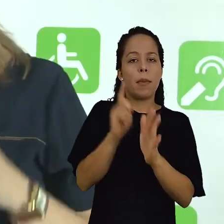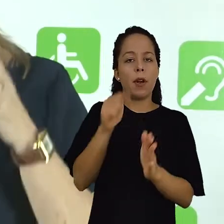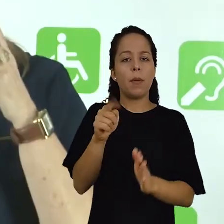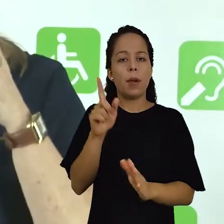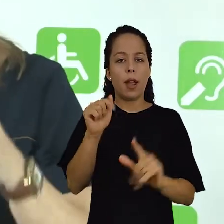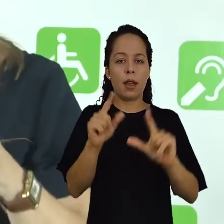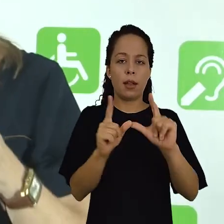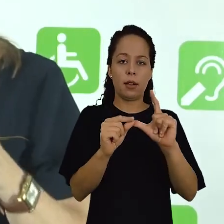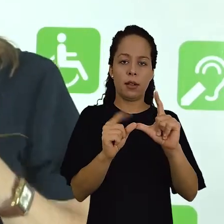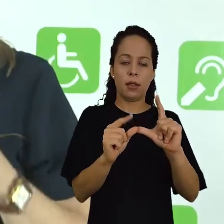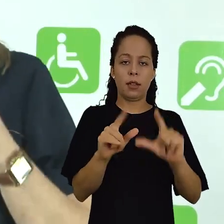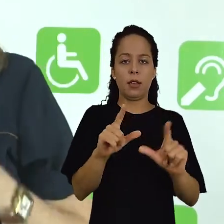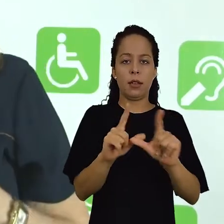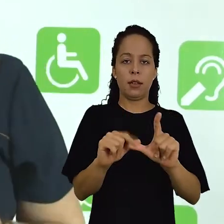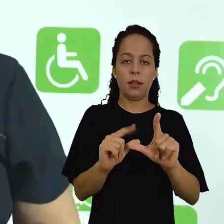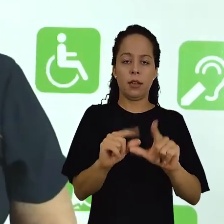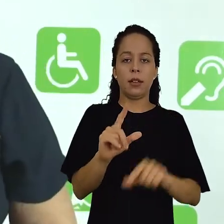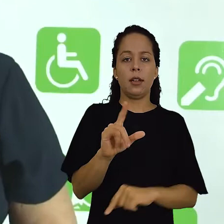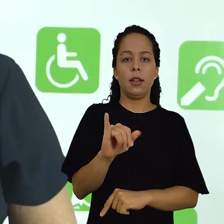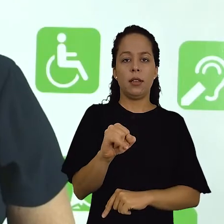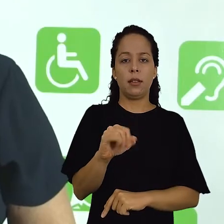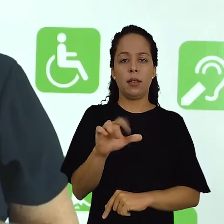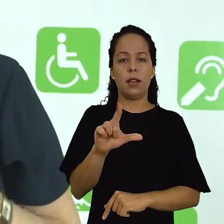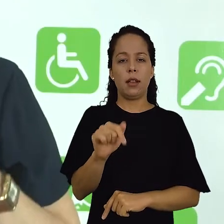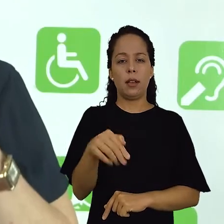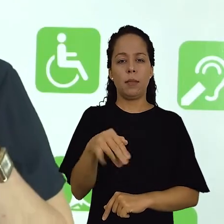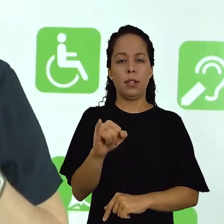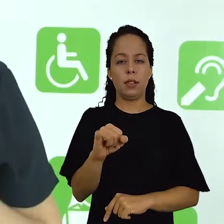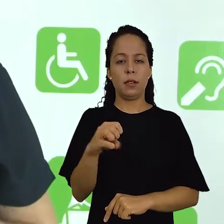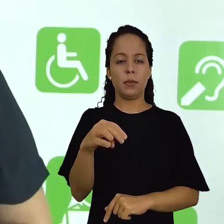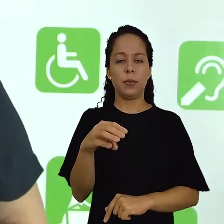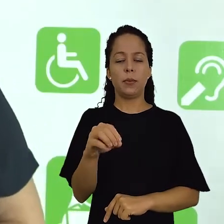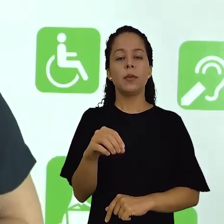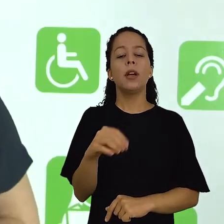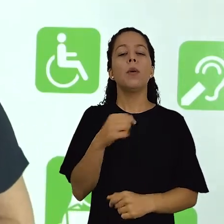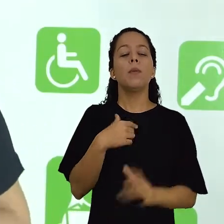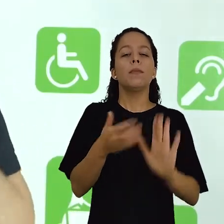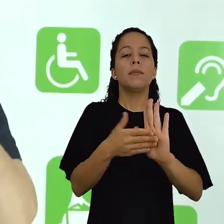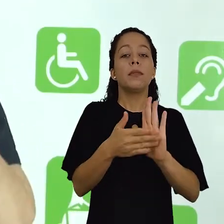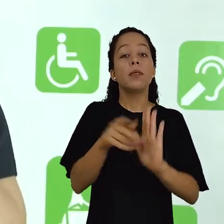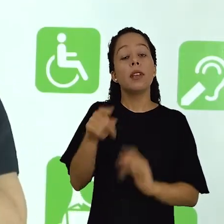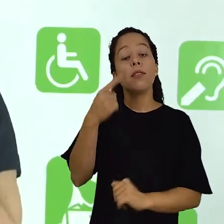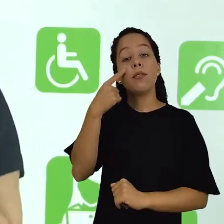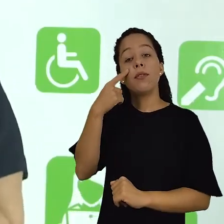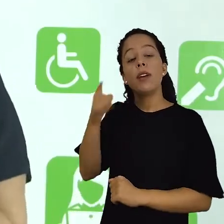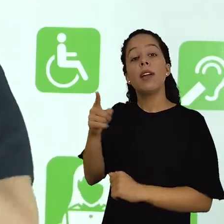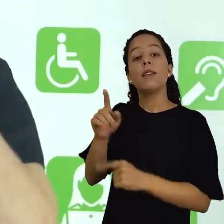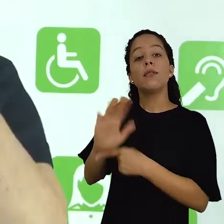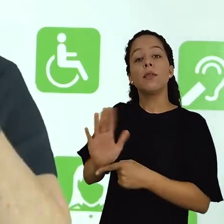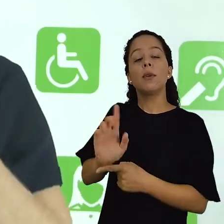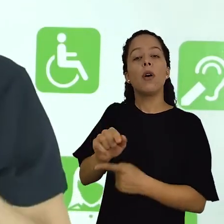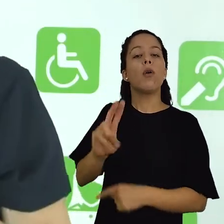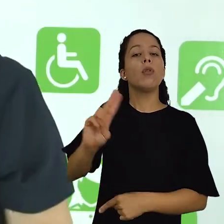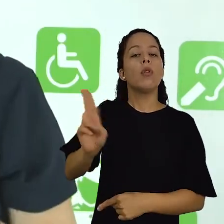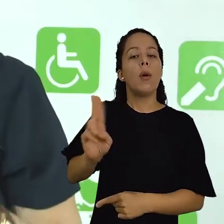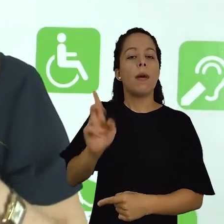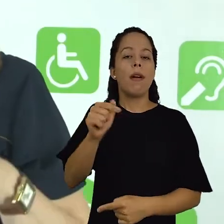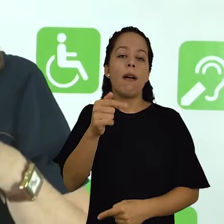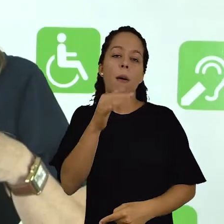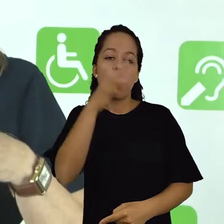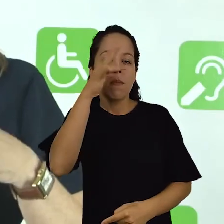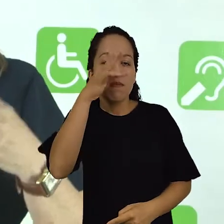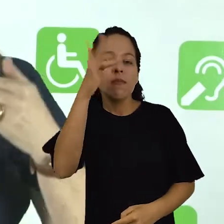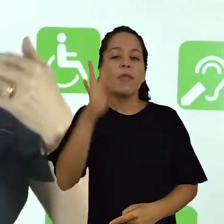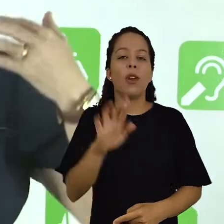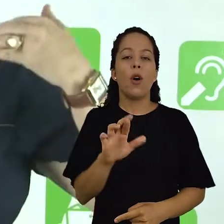Para que vocês vejam na prática esse tipo de conhecimento, eu sugiro que vocês assistam ao filme O Nome da Rosa. Neste filme,